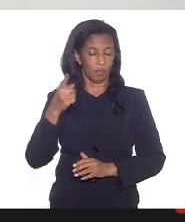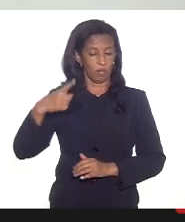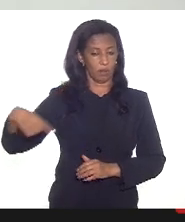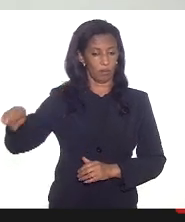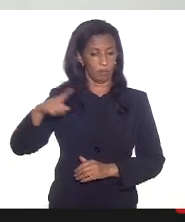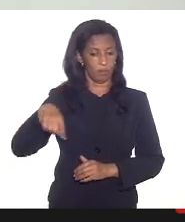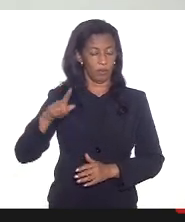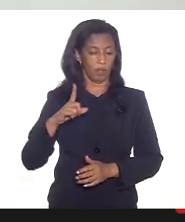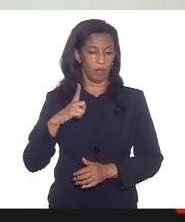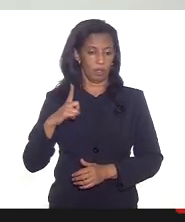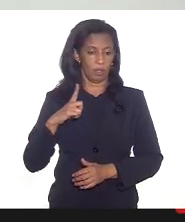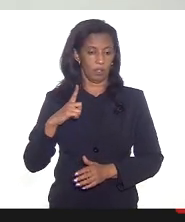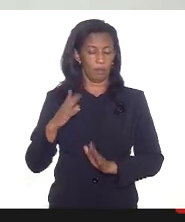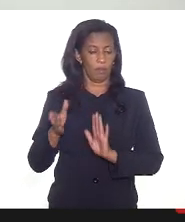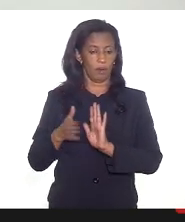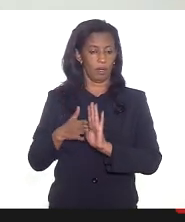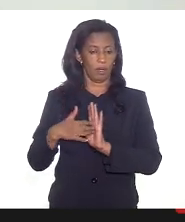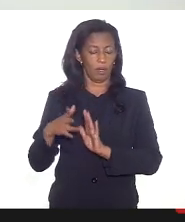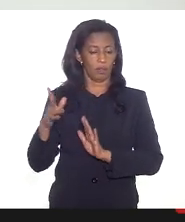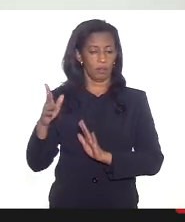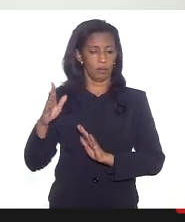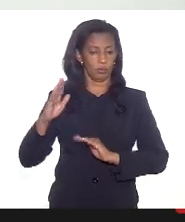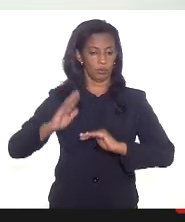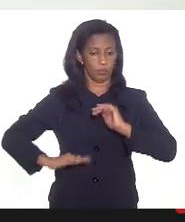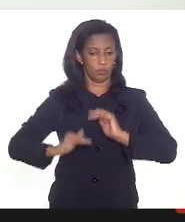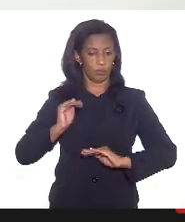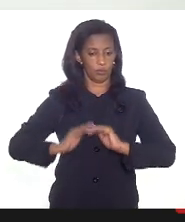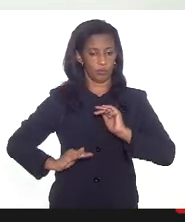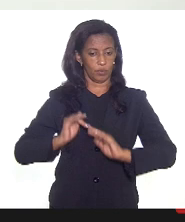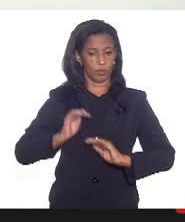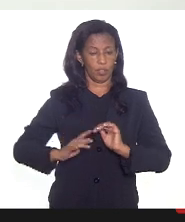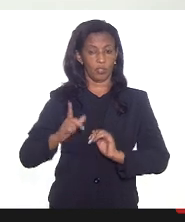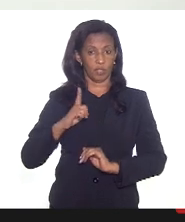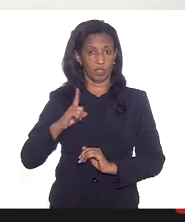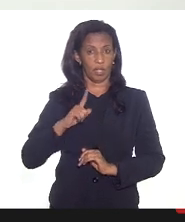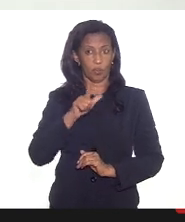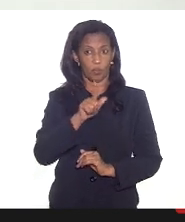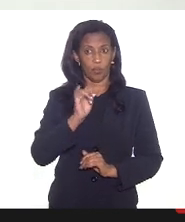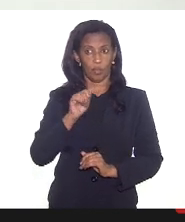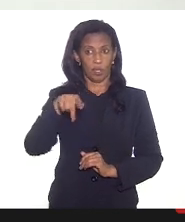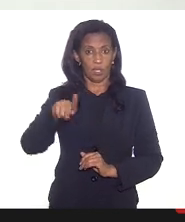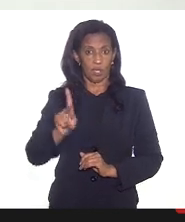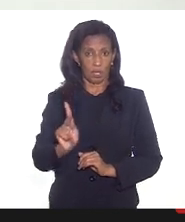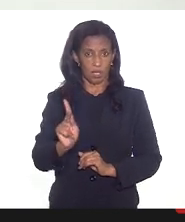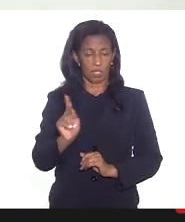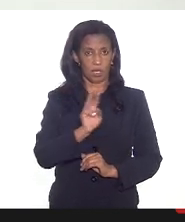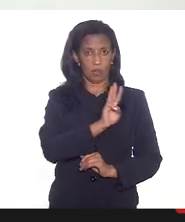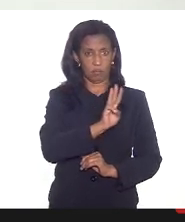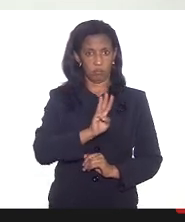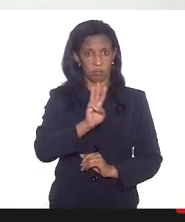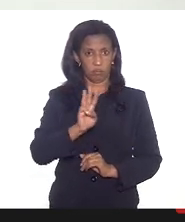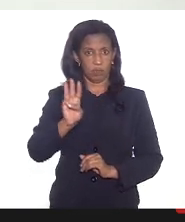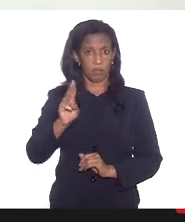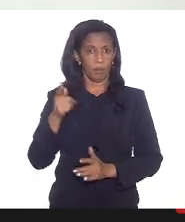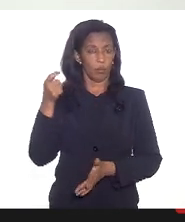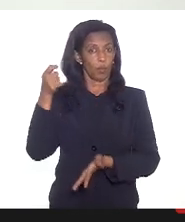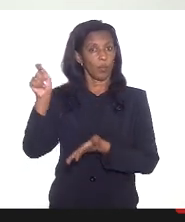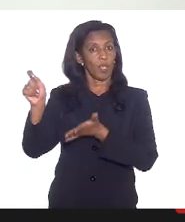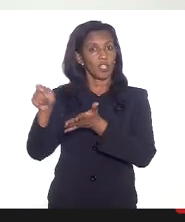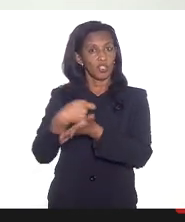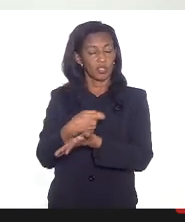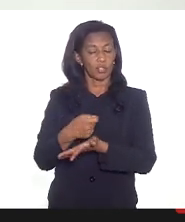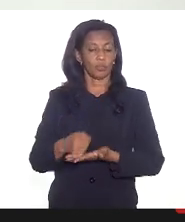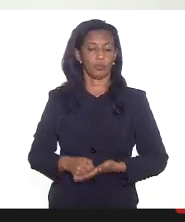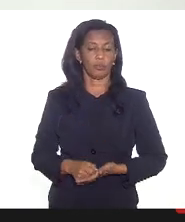existe para os profissionais do território municipal um link para o registro